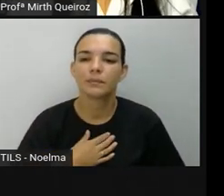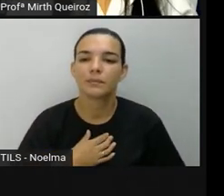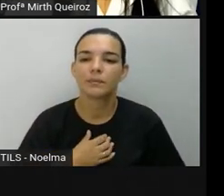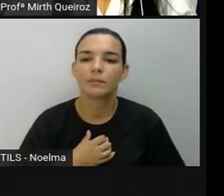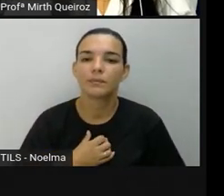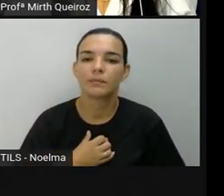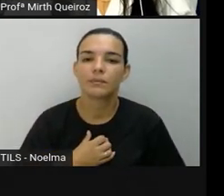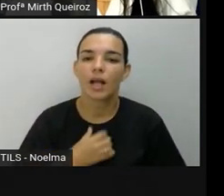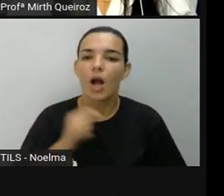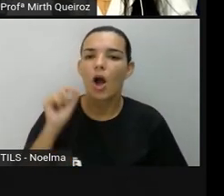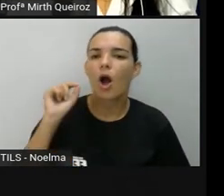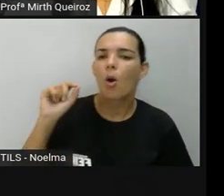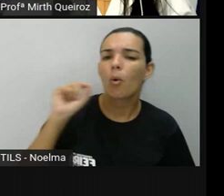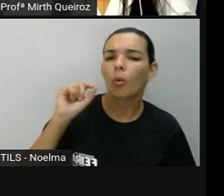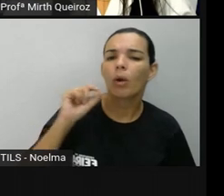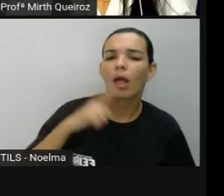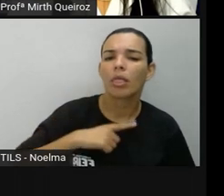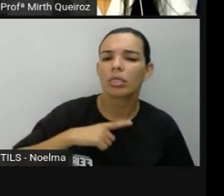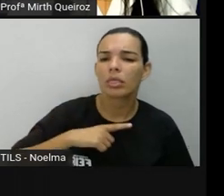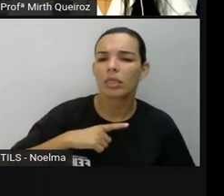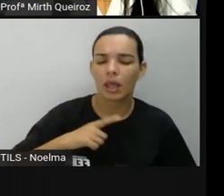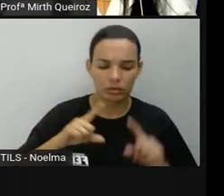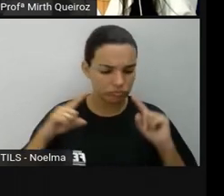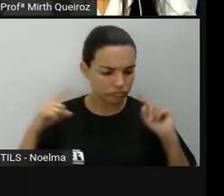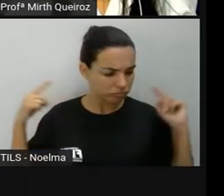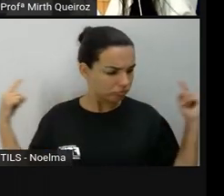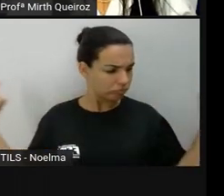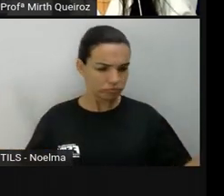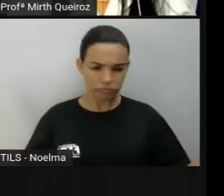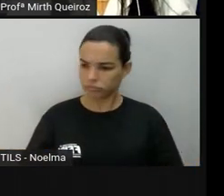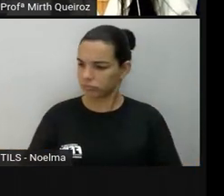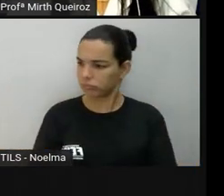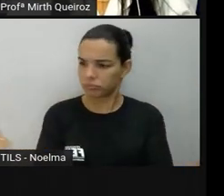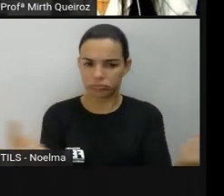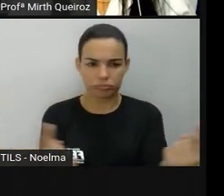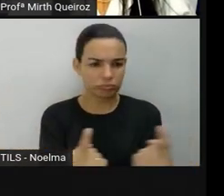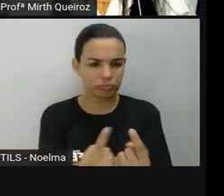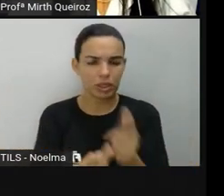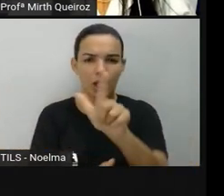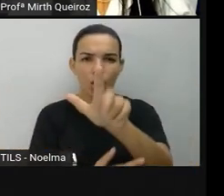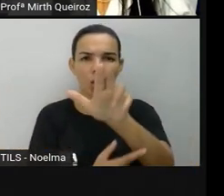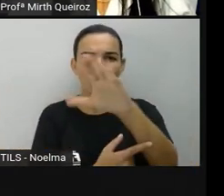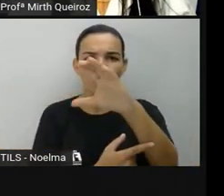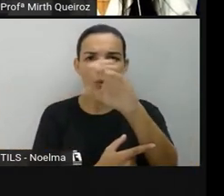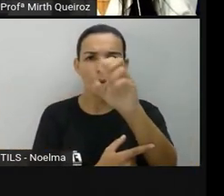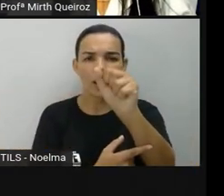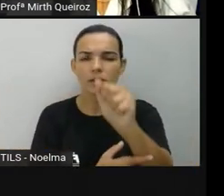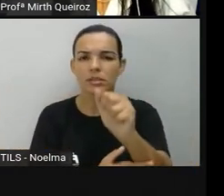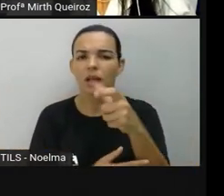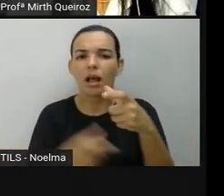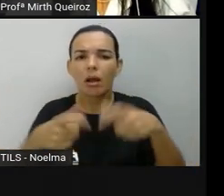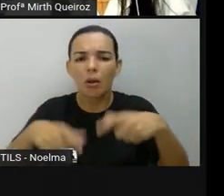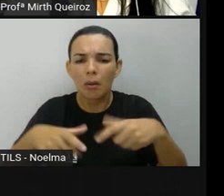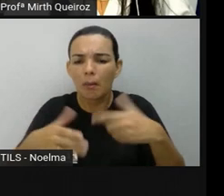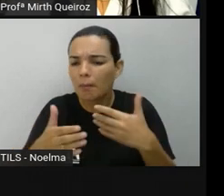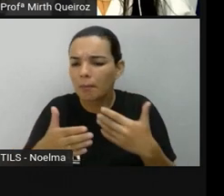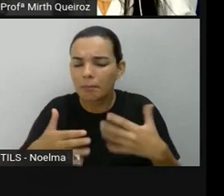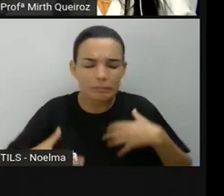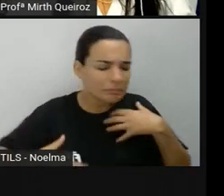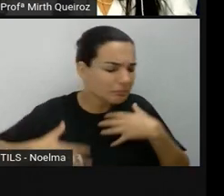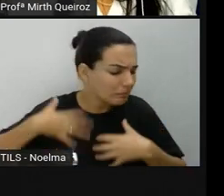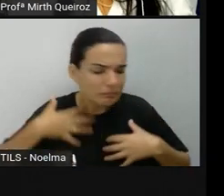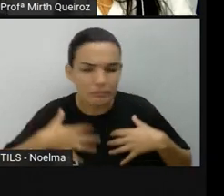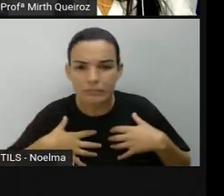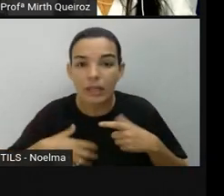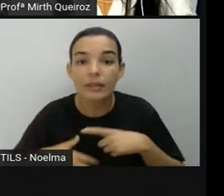O que tem ao redor de Lucas nesse local Lucas nesse local onde ele está perdido nós